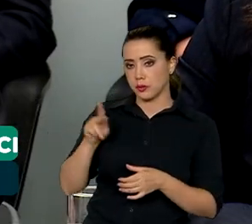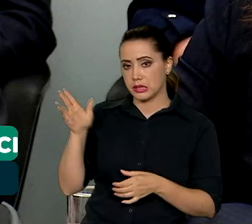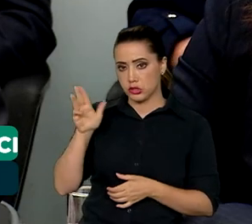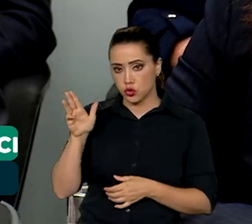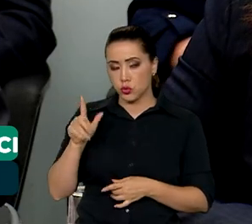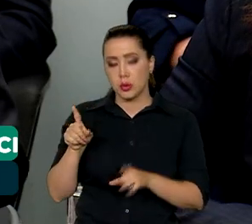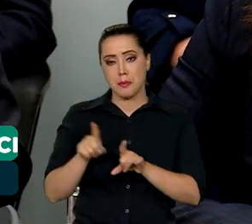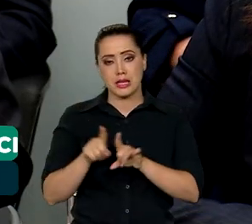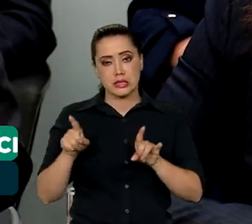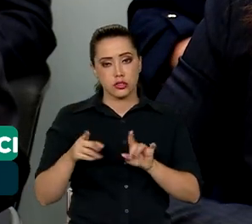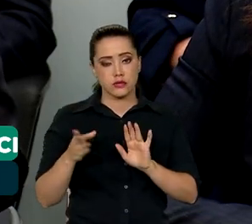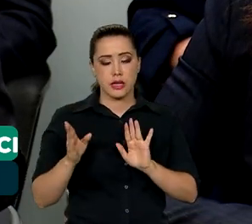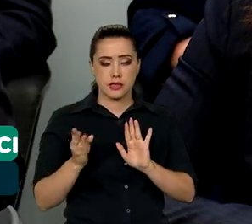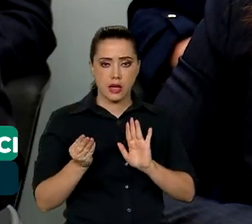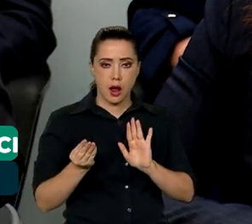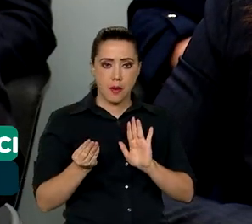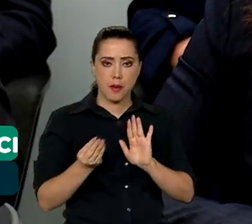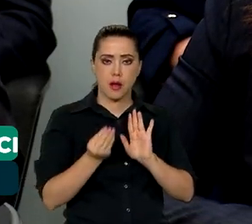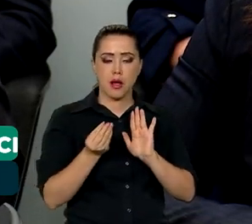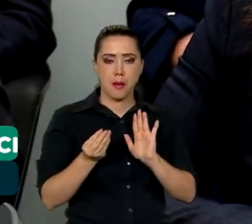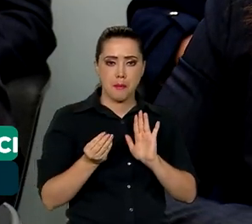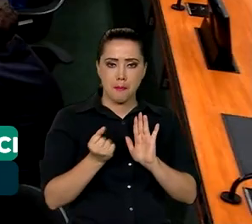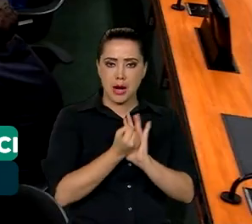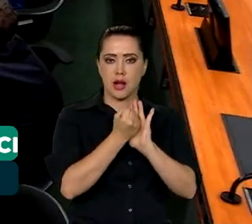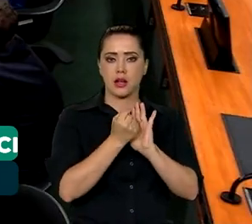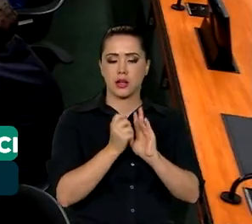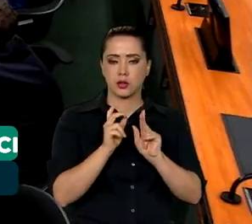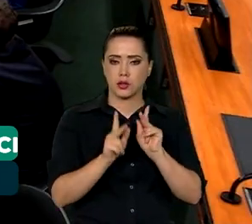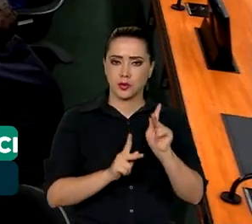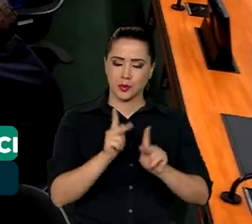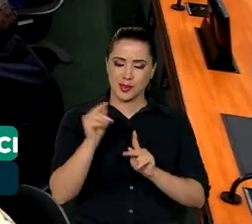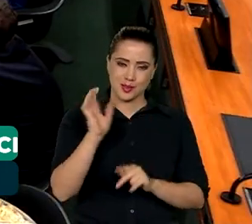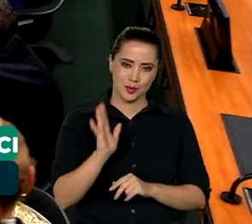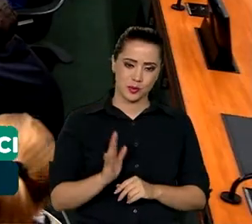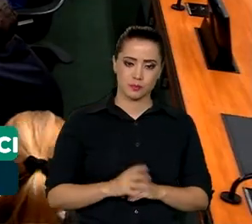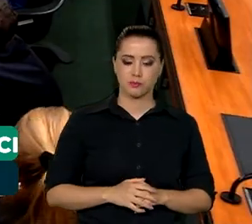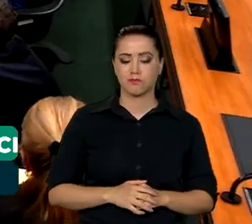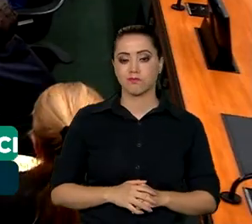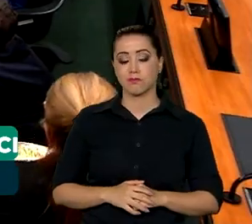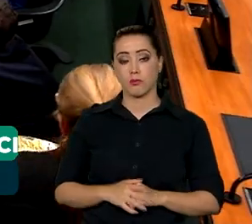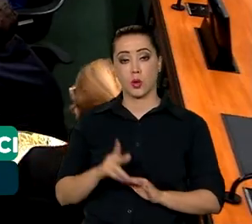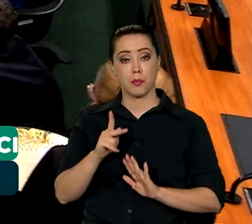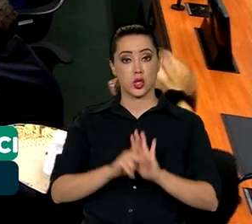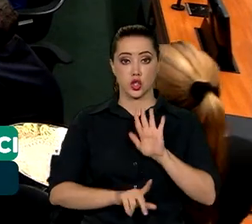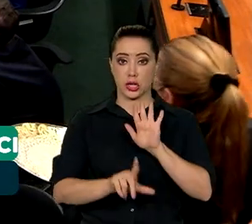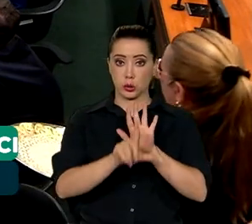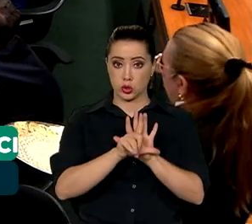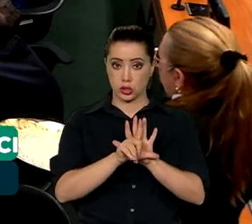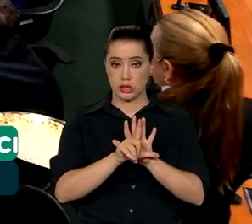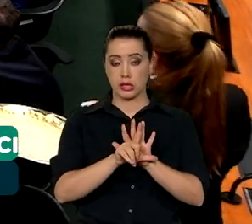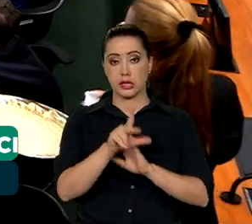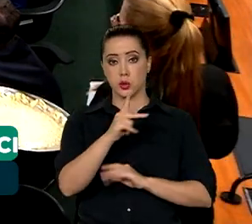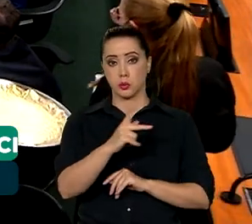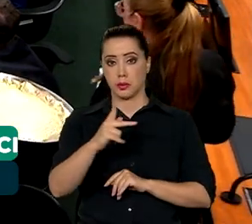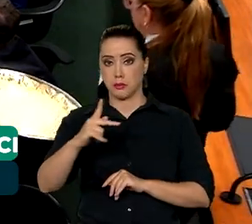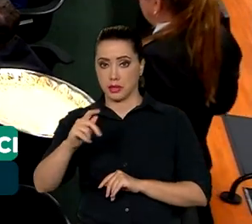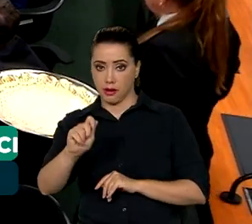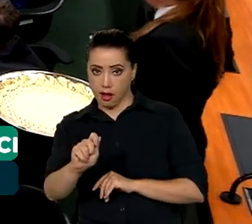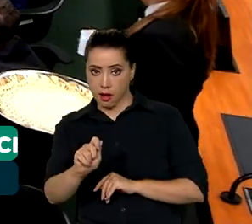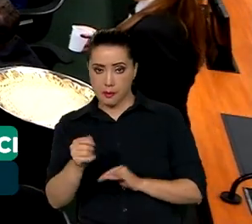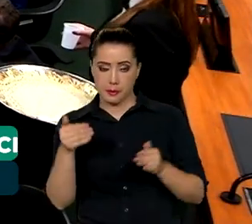as impressões digitais do povo brasileiro. O projeto de lei do Plano Plurianual Participativo traz